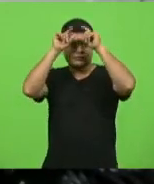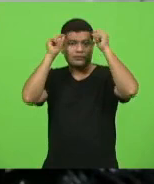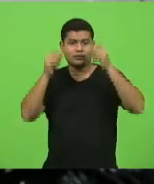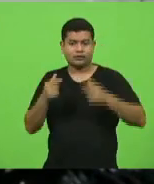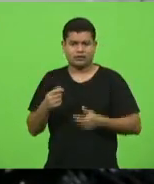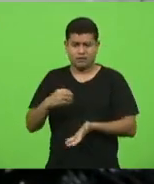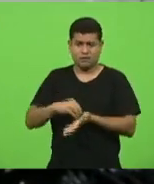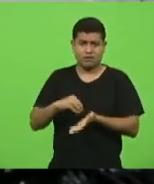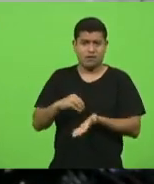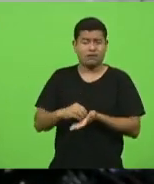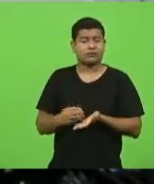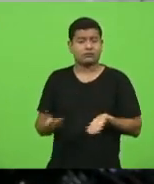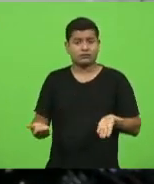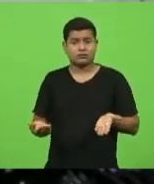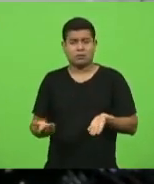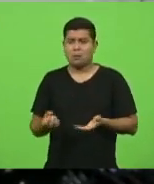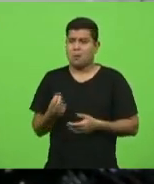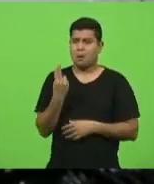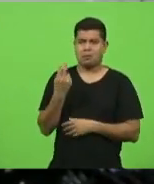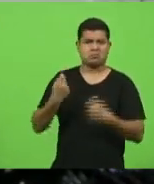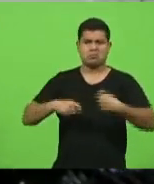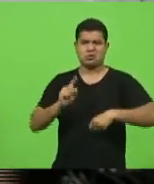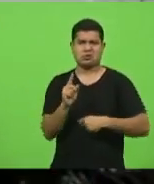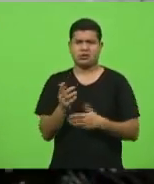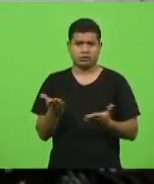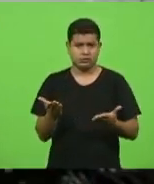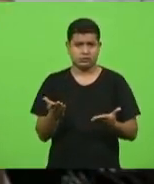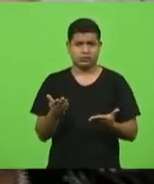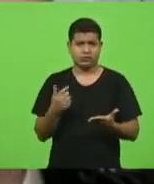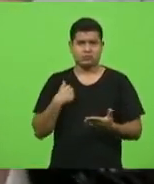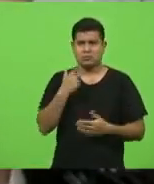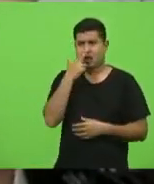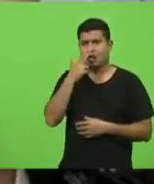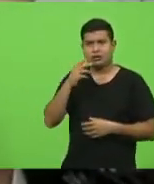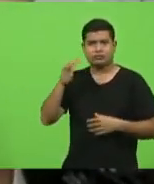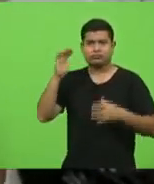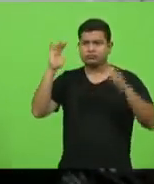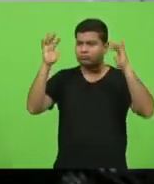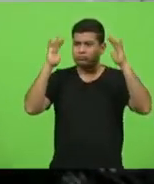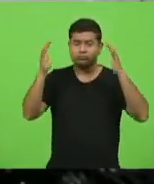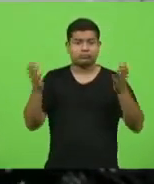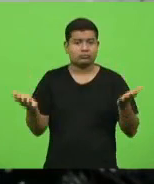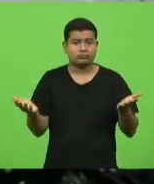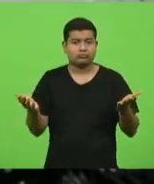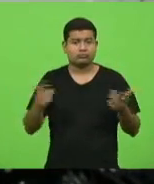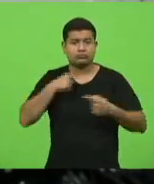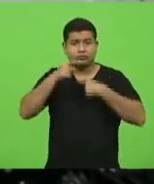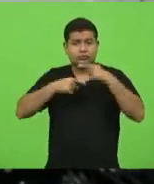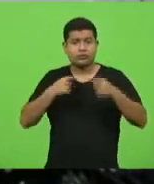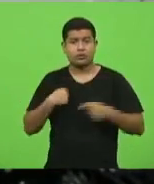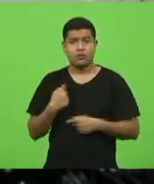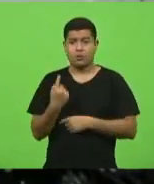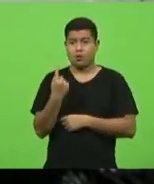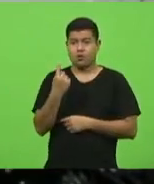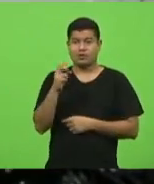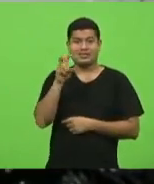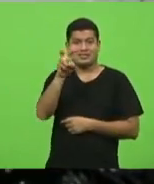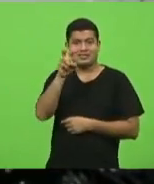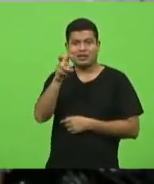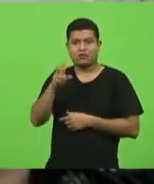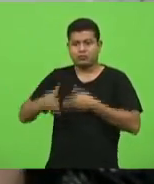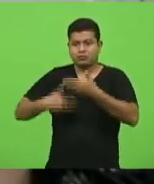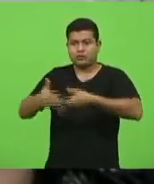Essa é a dúvida. Que para no ar. Dos cinco processos seletivos, apenas um tem para um